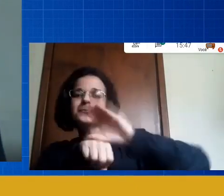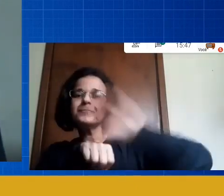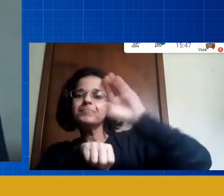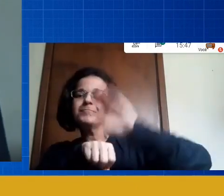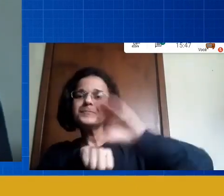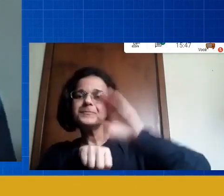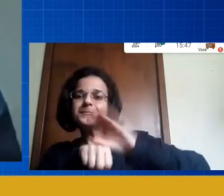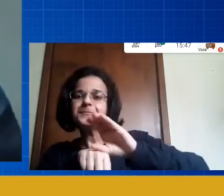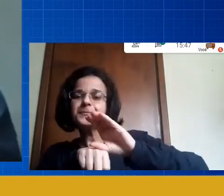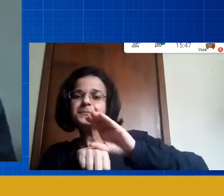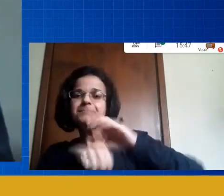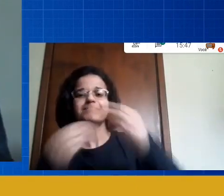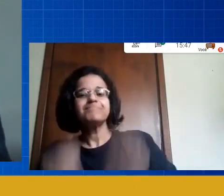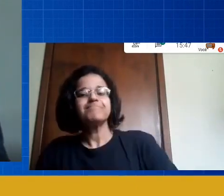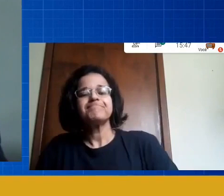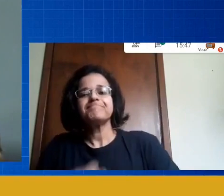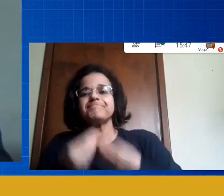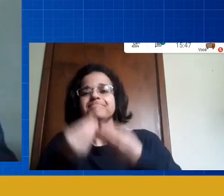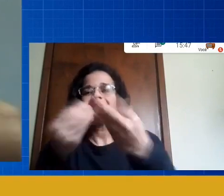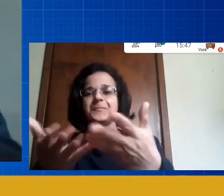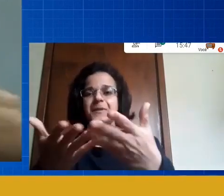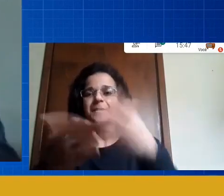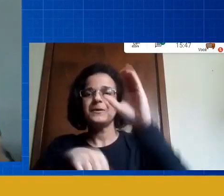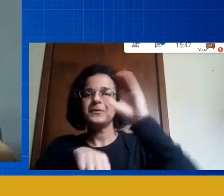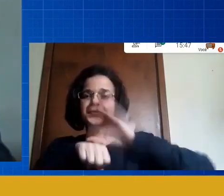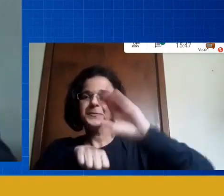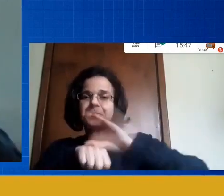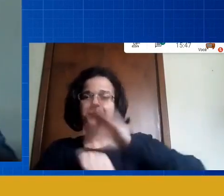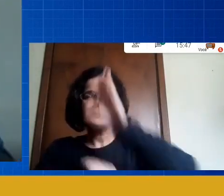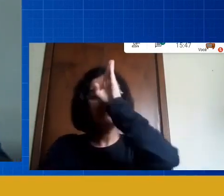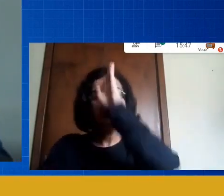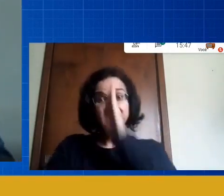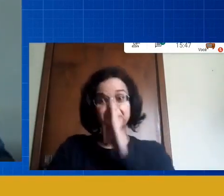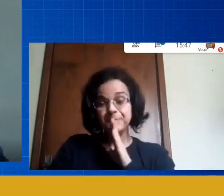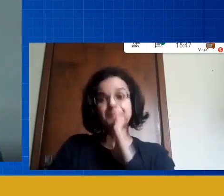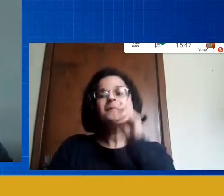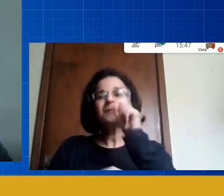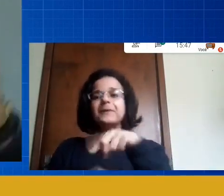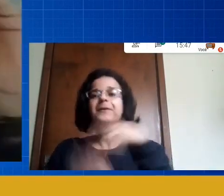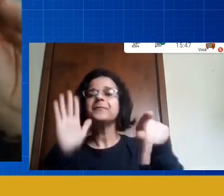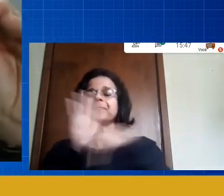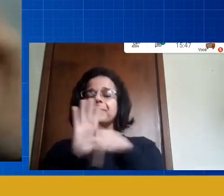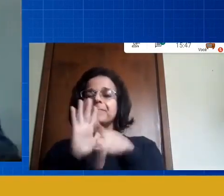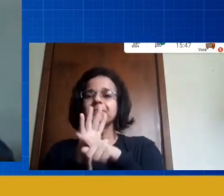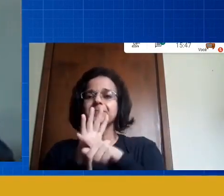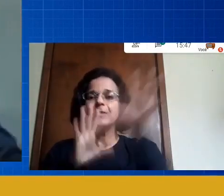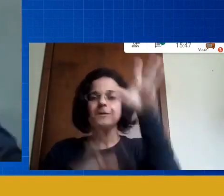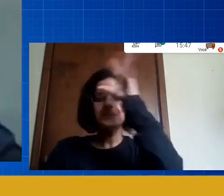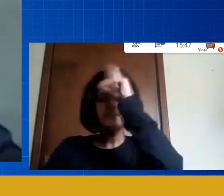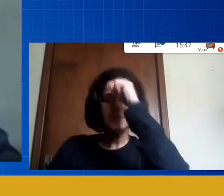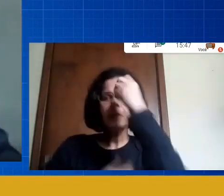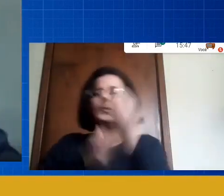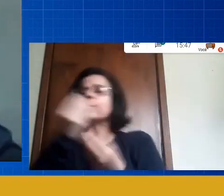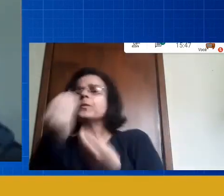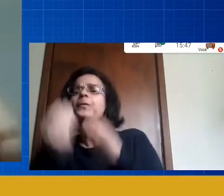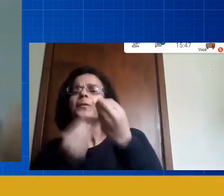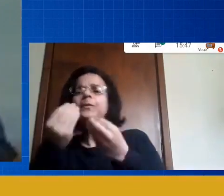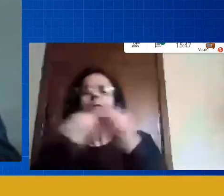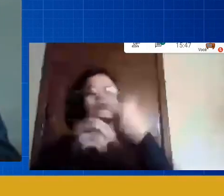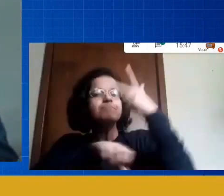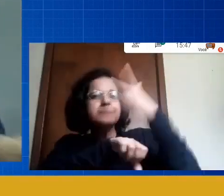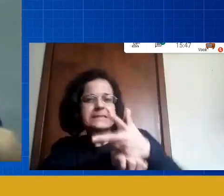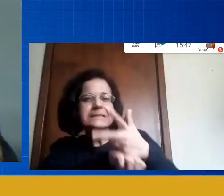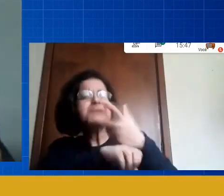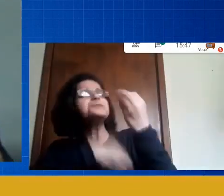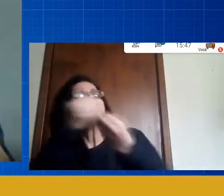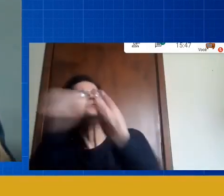de graça entendeu então é um curso inclusive para você aprender depois que você gravou como é que você manipula como é que você coloca texto